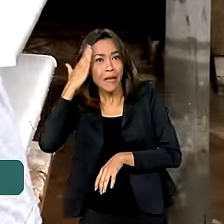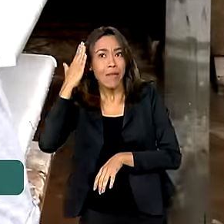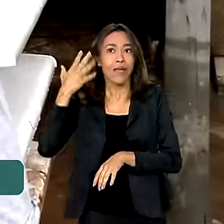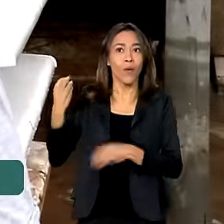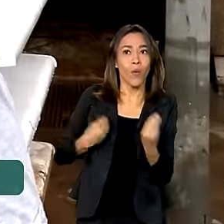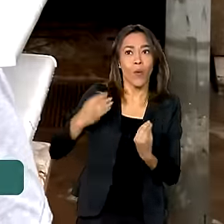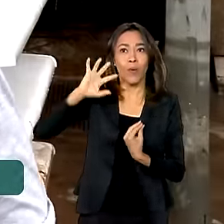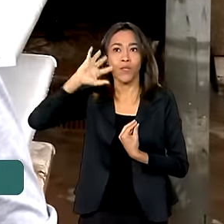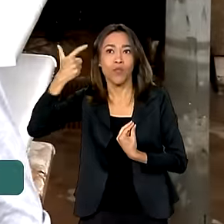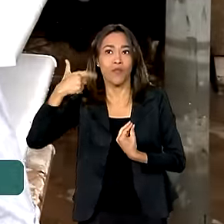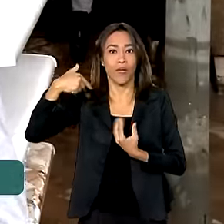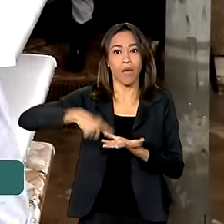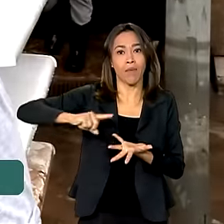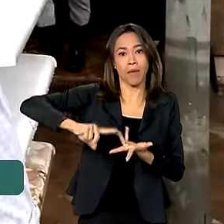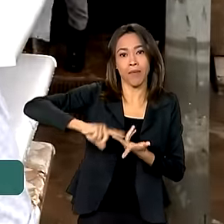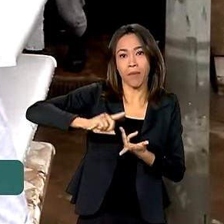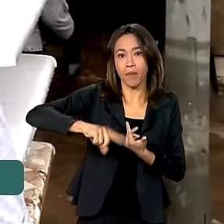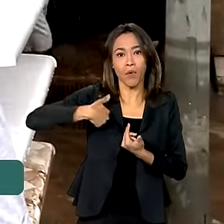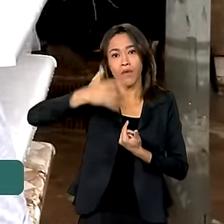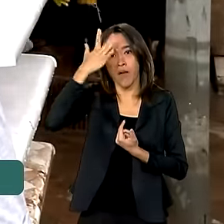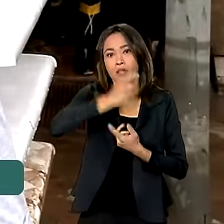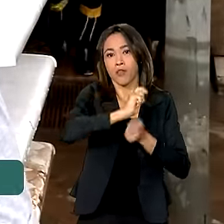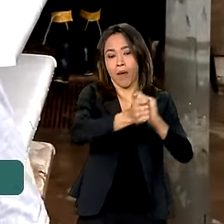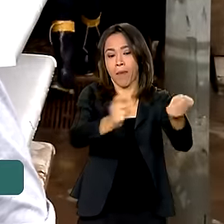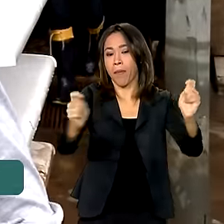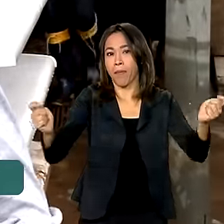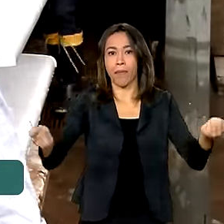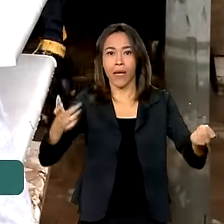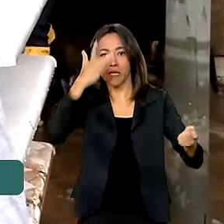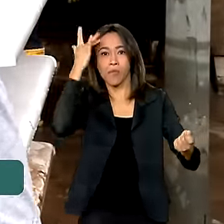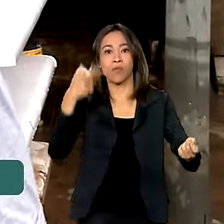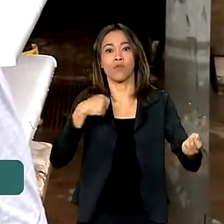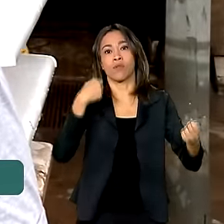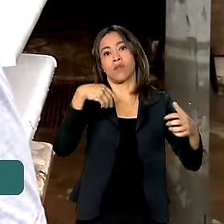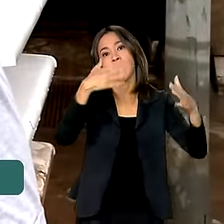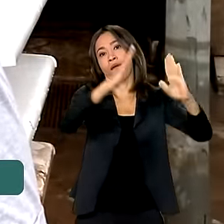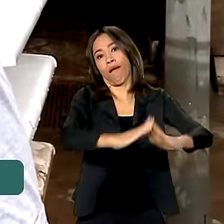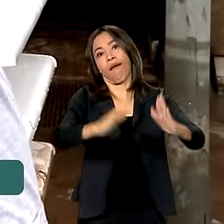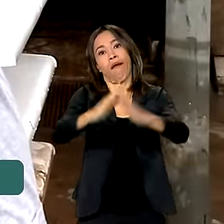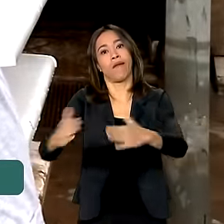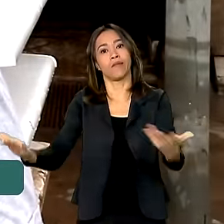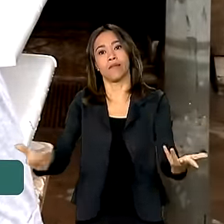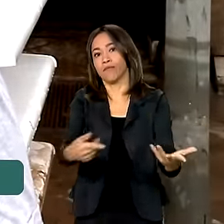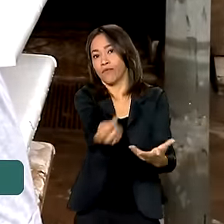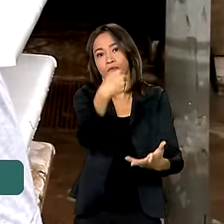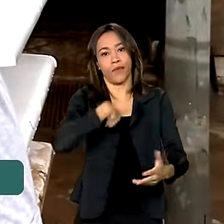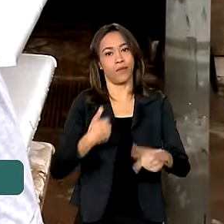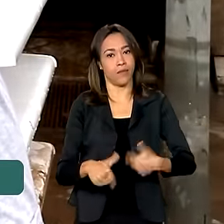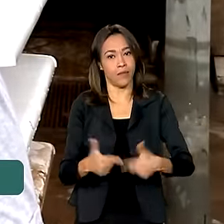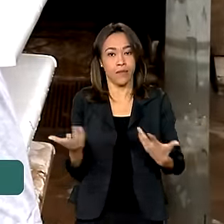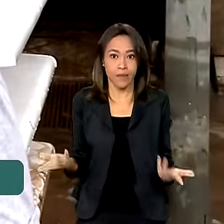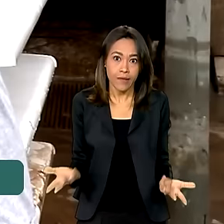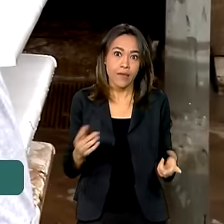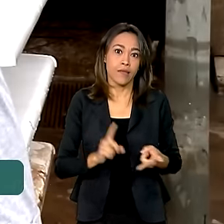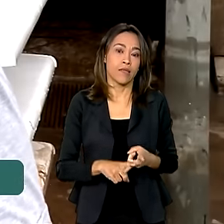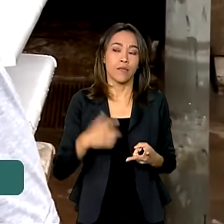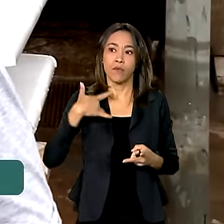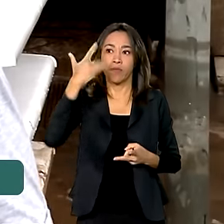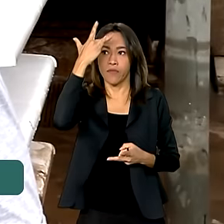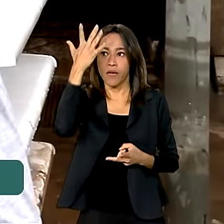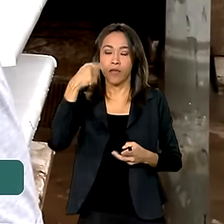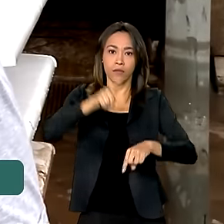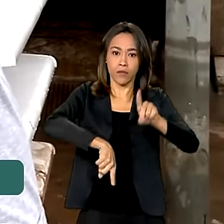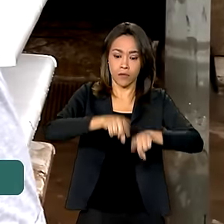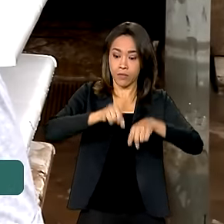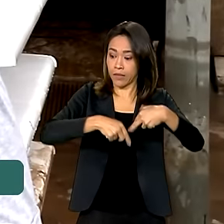reagir. Não é fácil subsidiar funcionários em casa, não é fácil subsidiar o custo de operação que